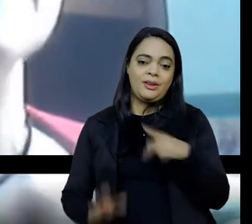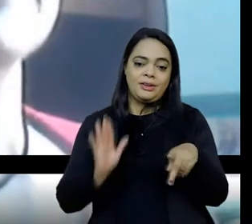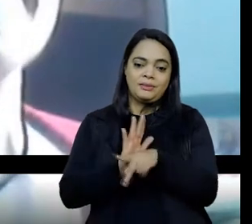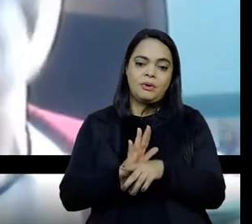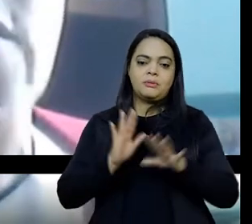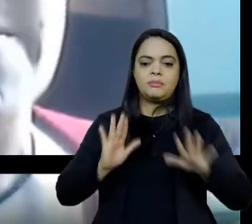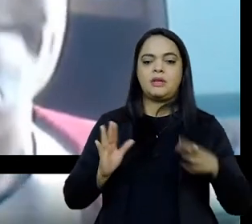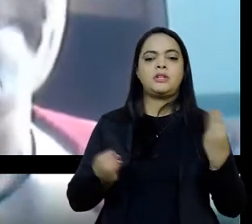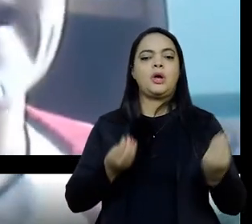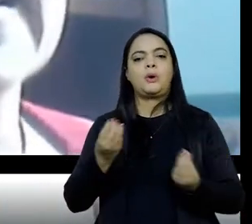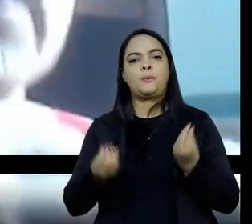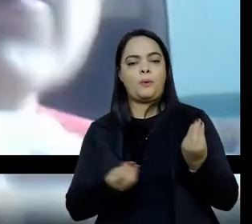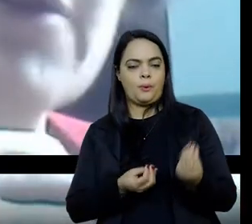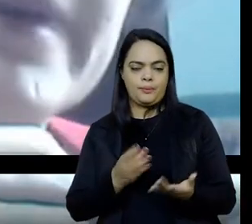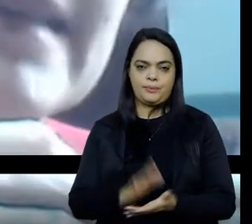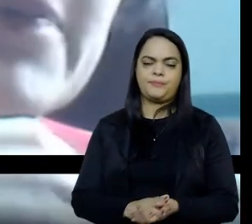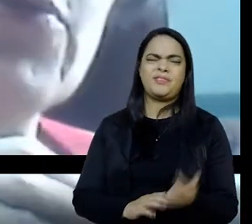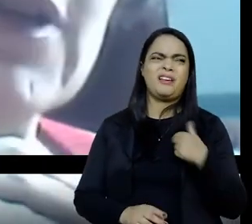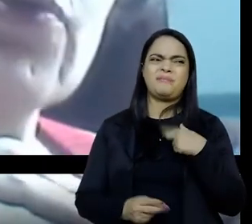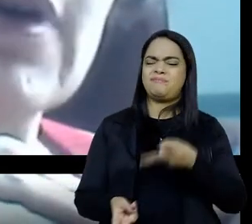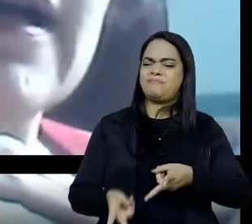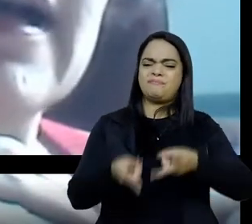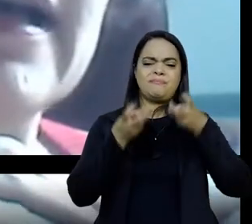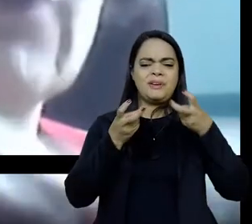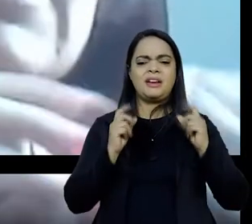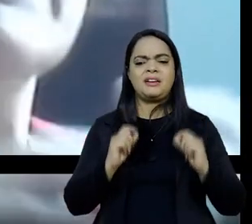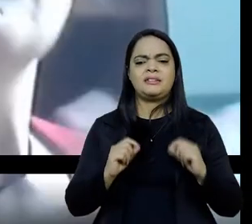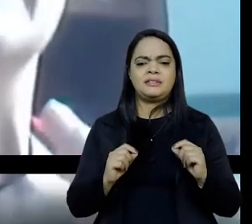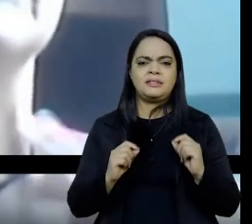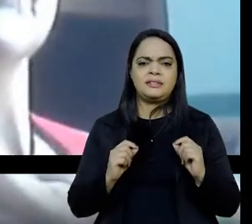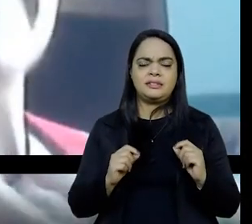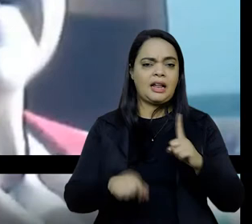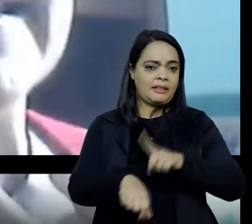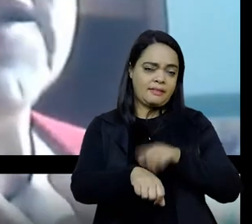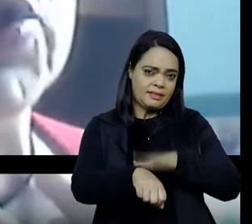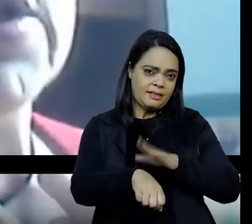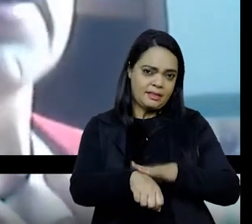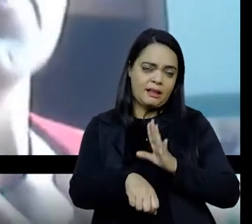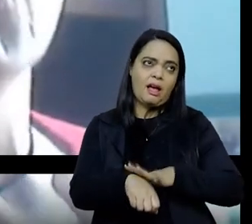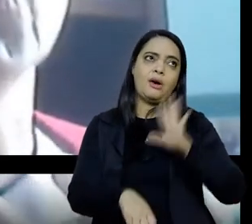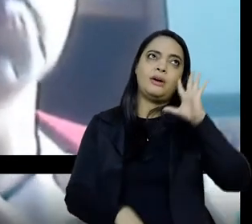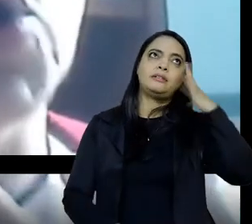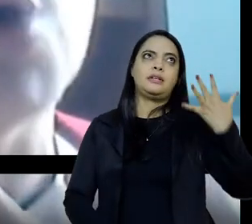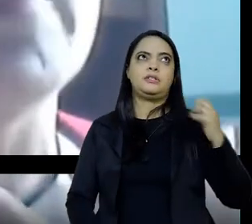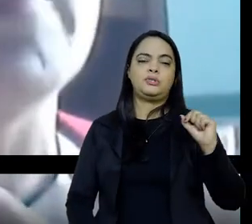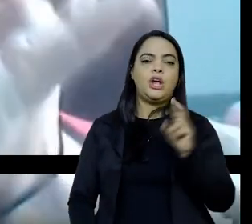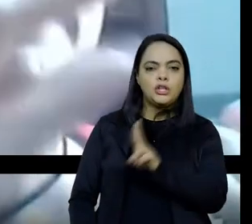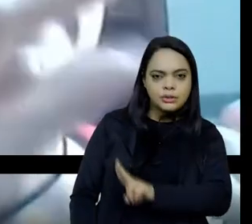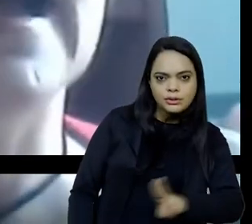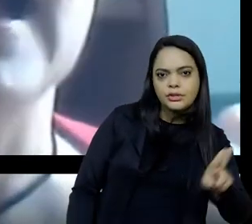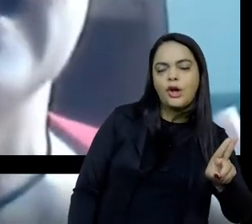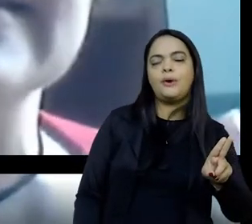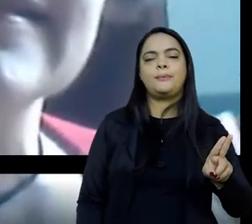mas é de que forma. Então, eu tenho percebido isso, inclusive, na hora que a gente vai decidir o nome